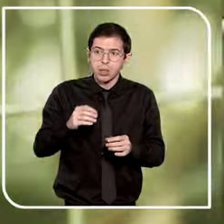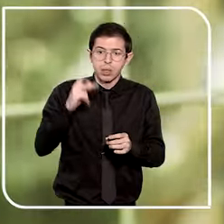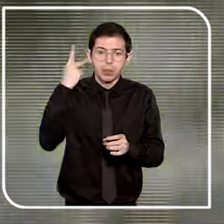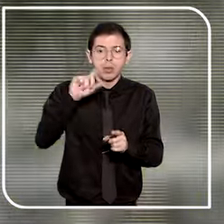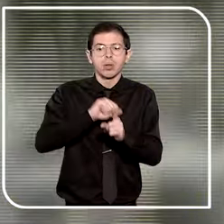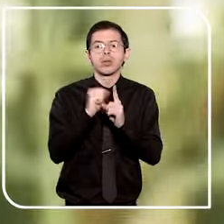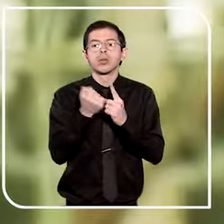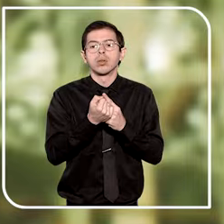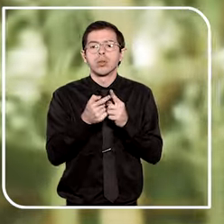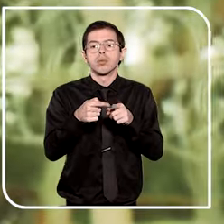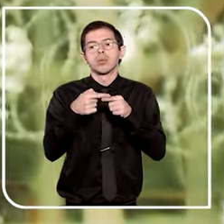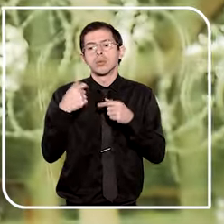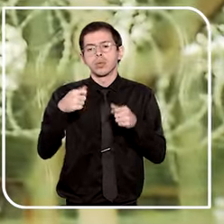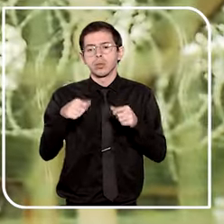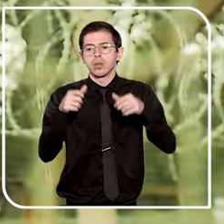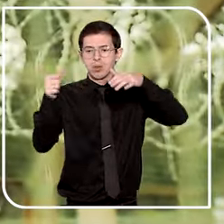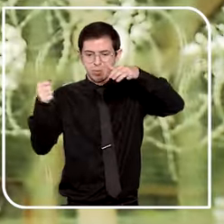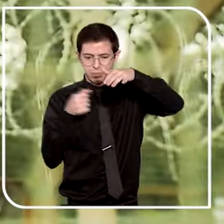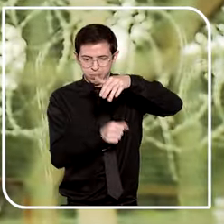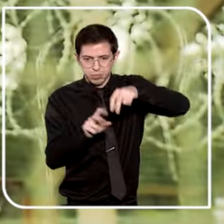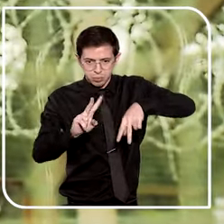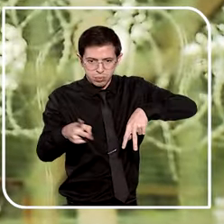necessidade da prisão cautelar.